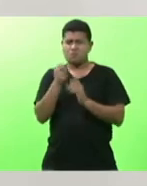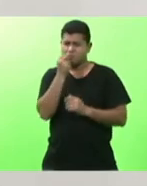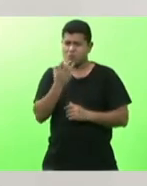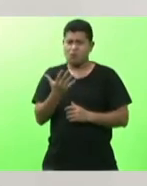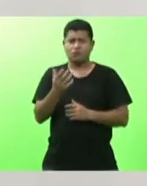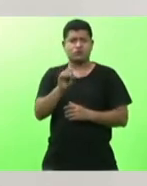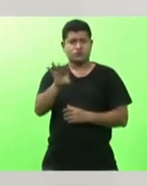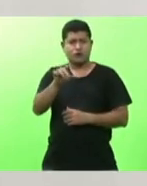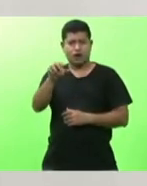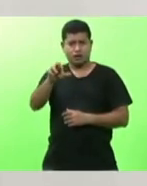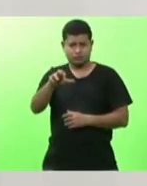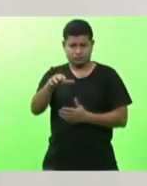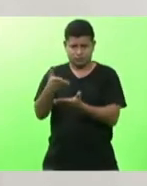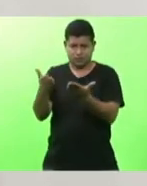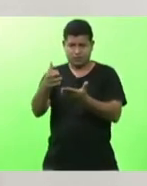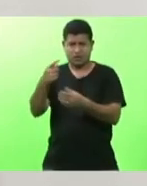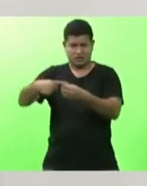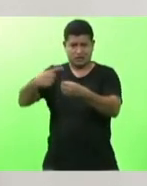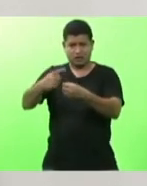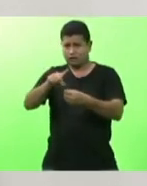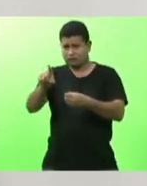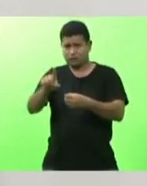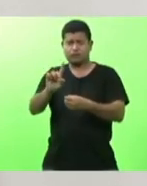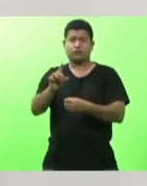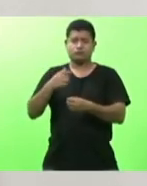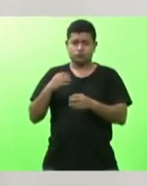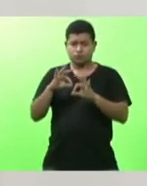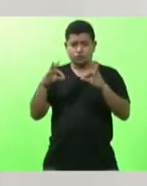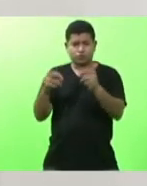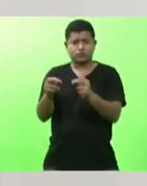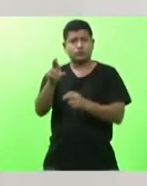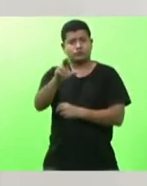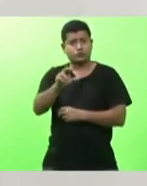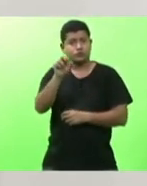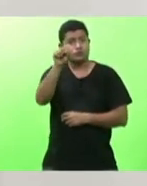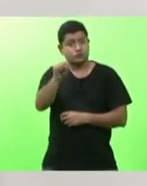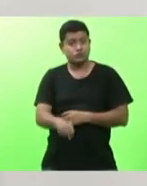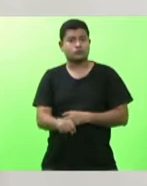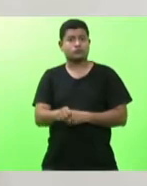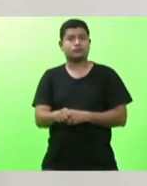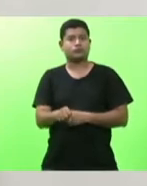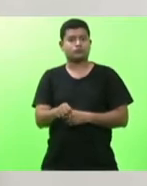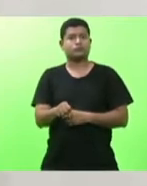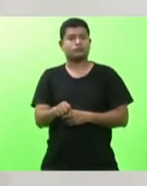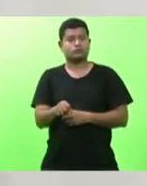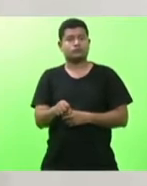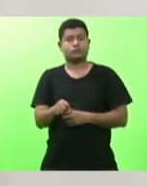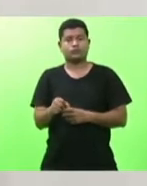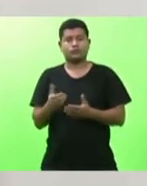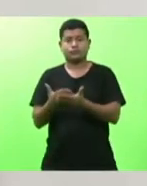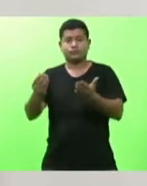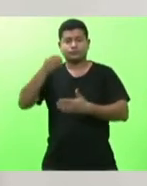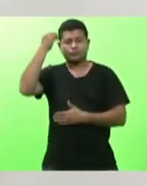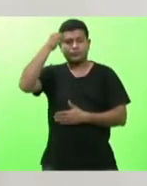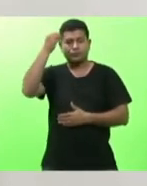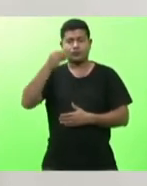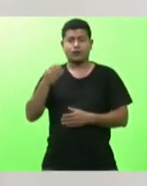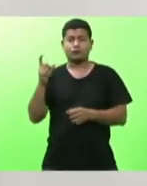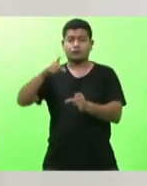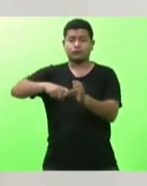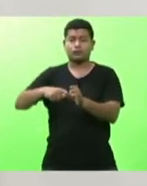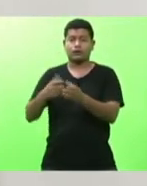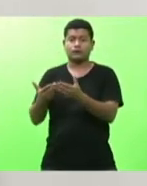todo o sul de santa catarina a partir da primeira experiência colonial no território as margens